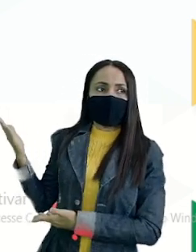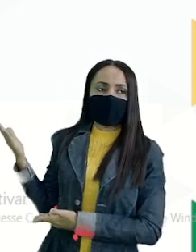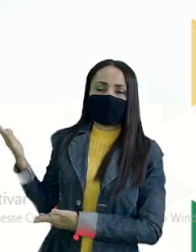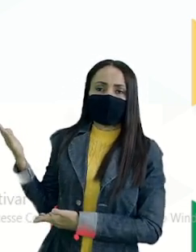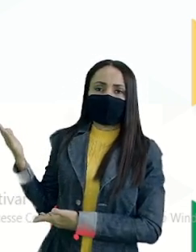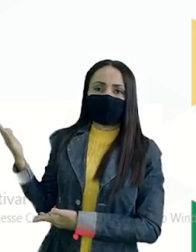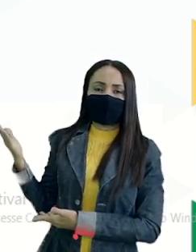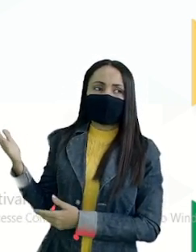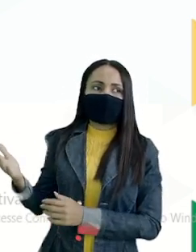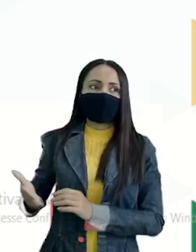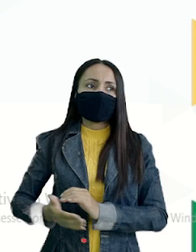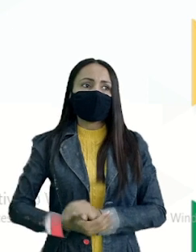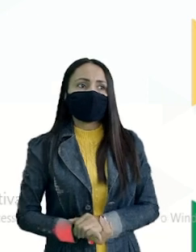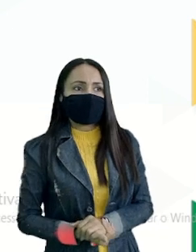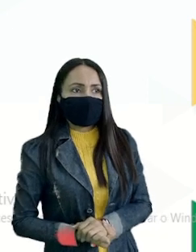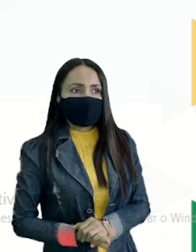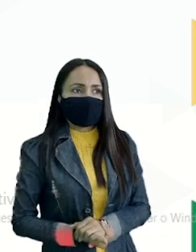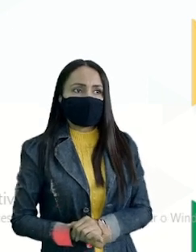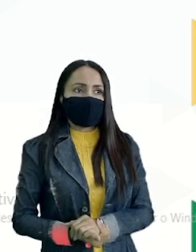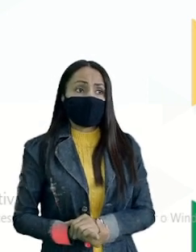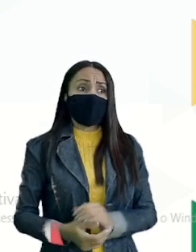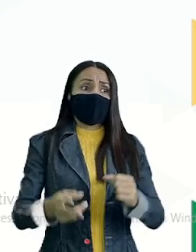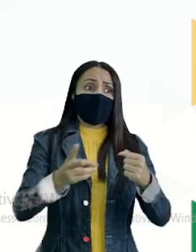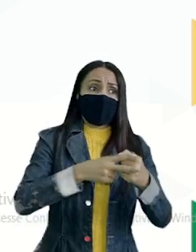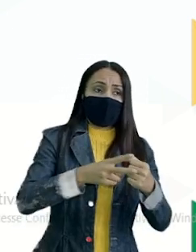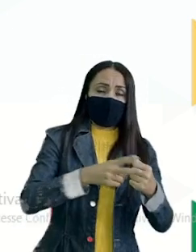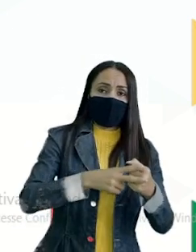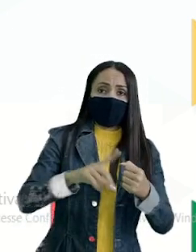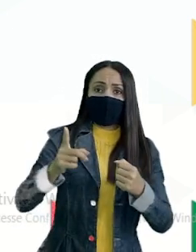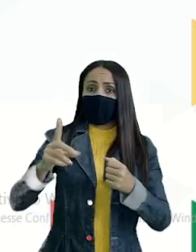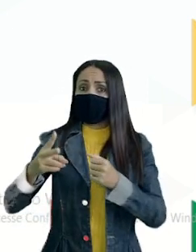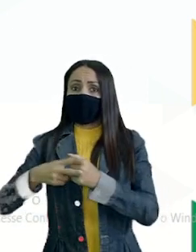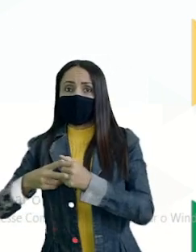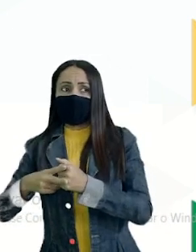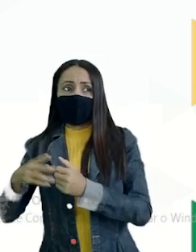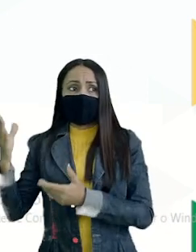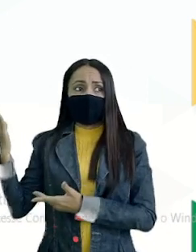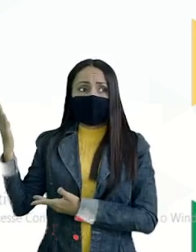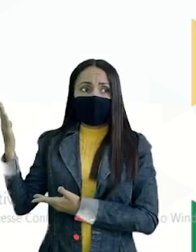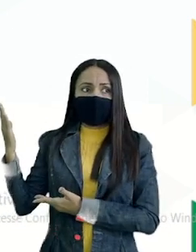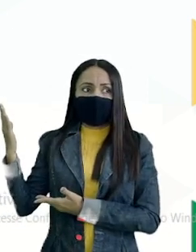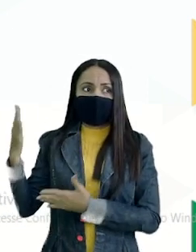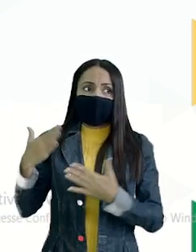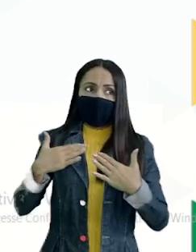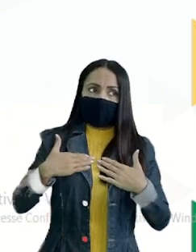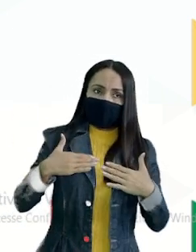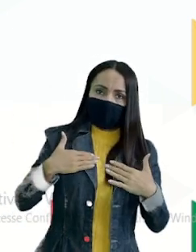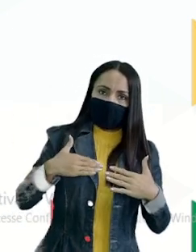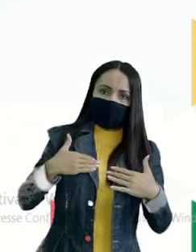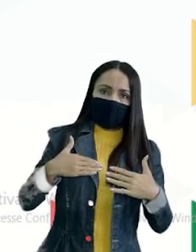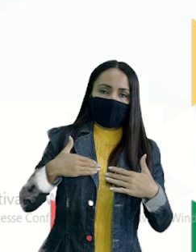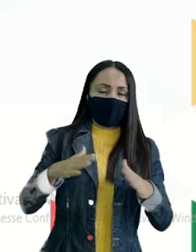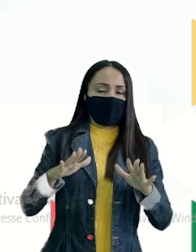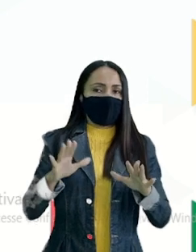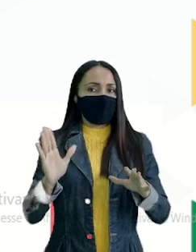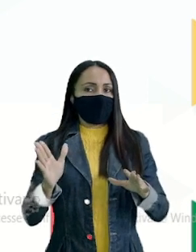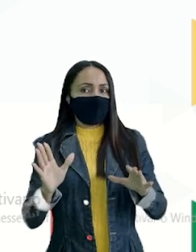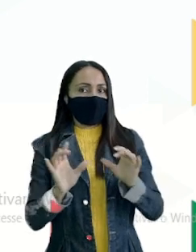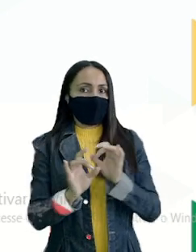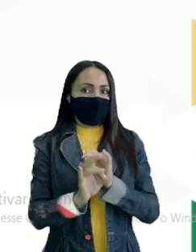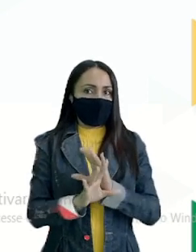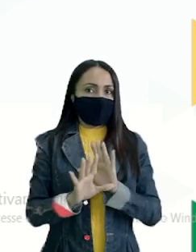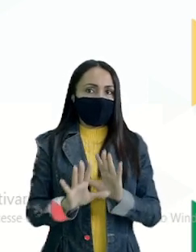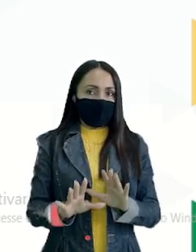desafio Veja o elemento verbal E o elemento não verbal Calma Já vai acabar Como